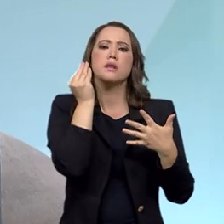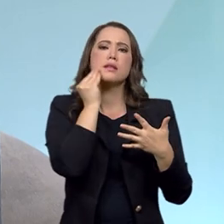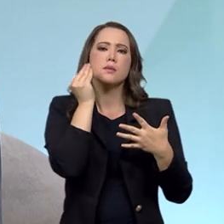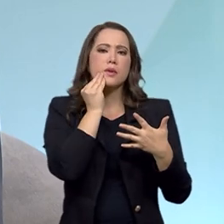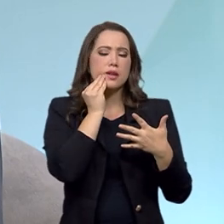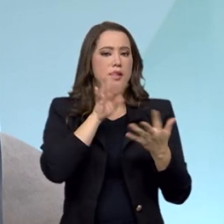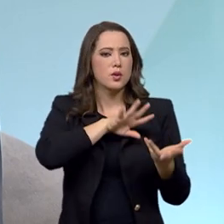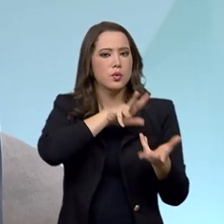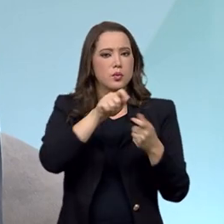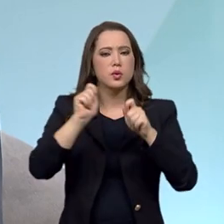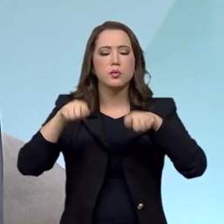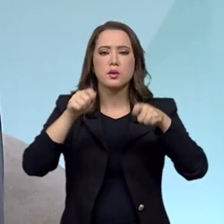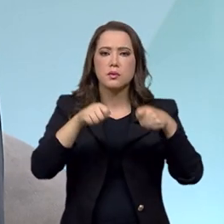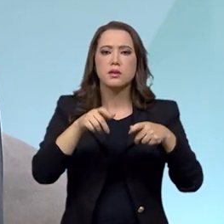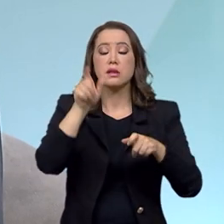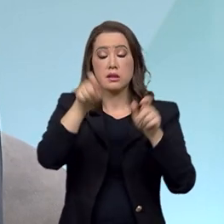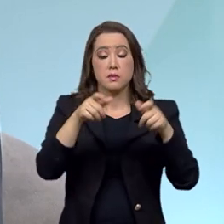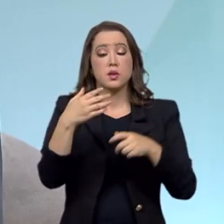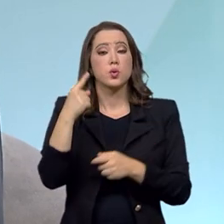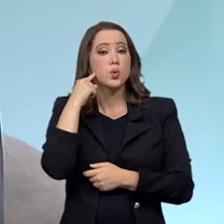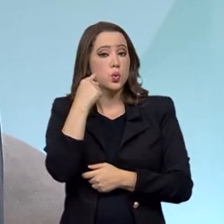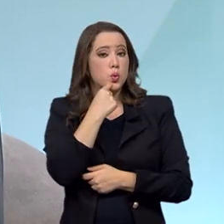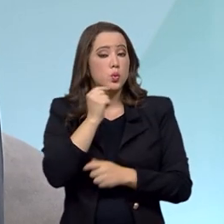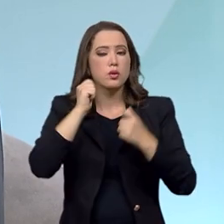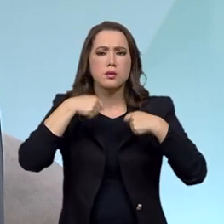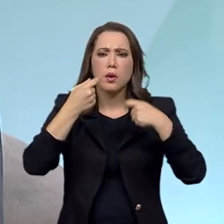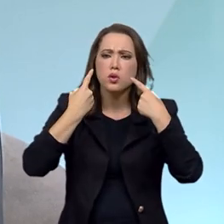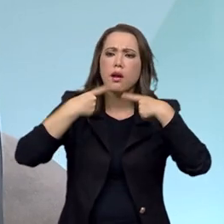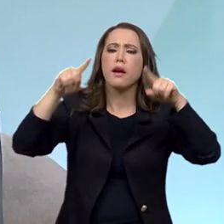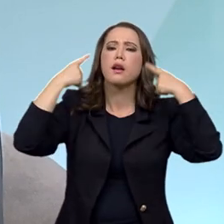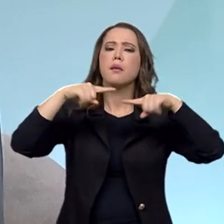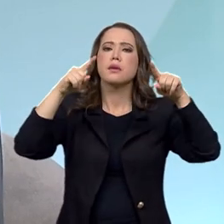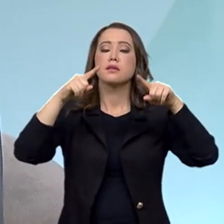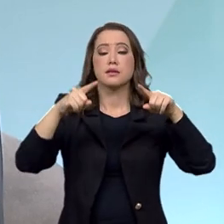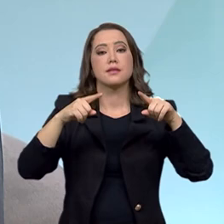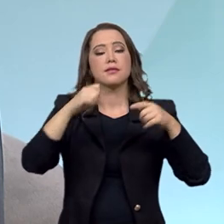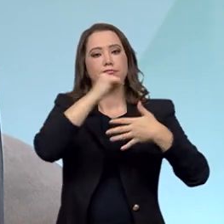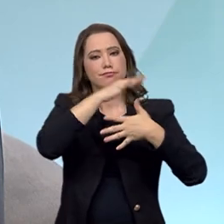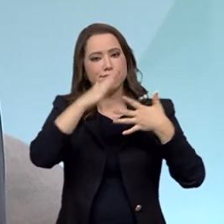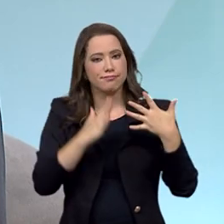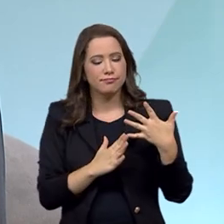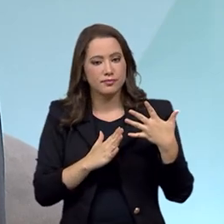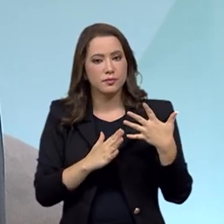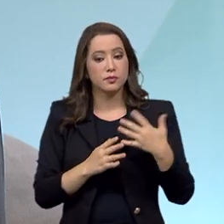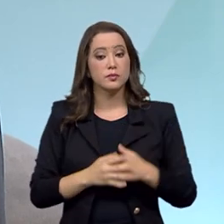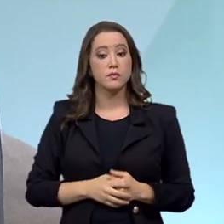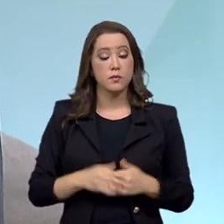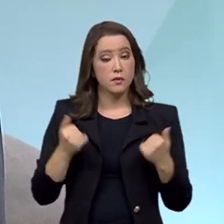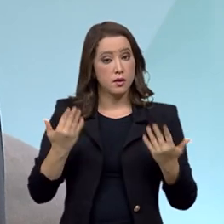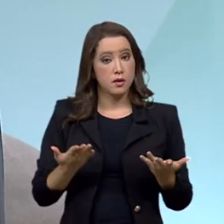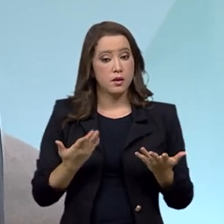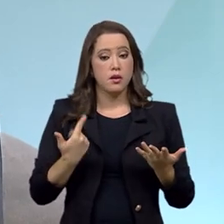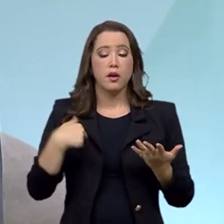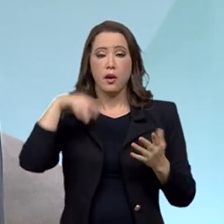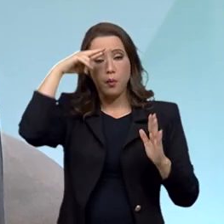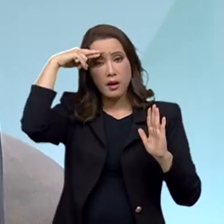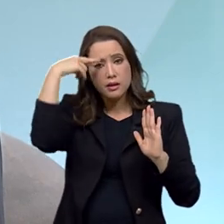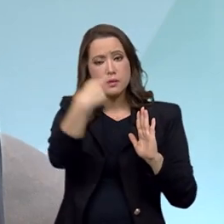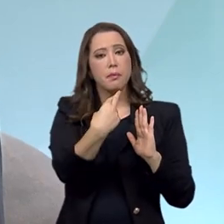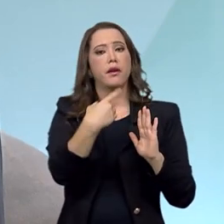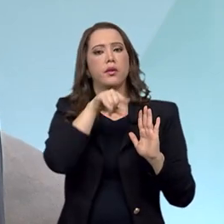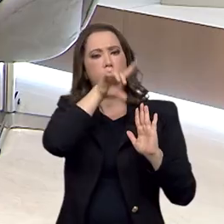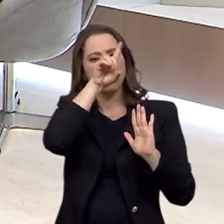surdas possam apresentar as suas reclamações na língua brasileira de sinais. É aqui um respeito à